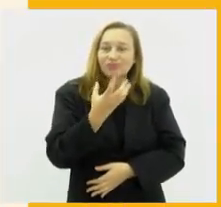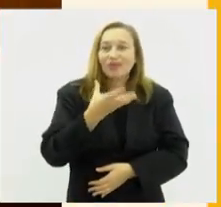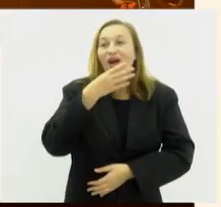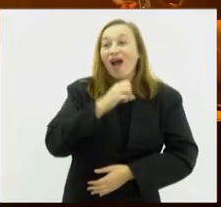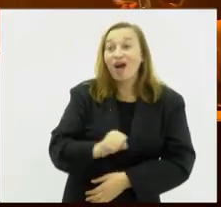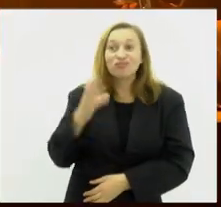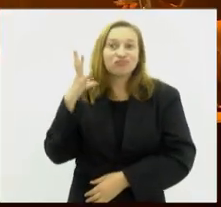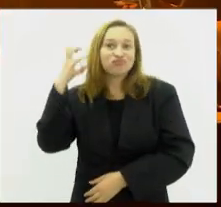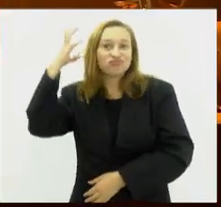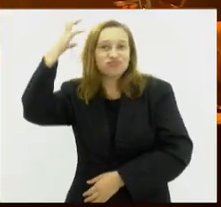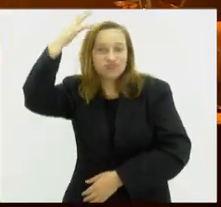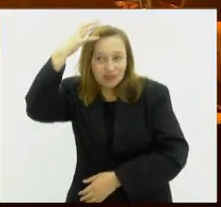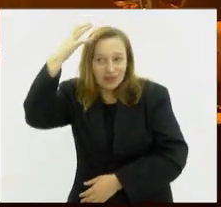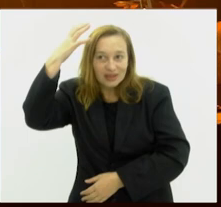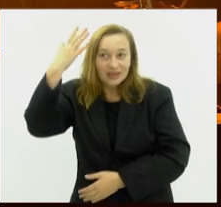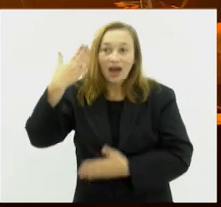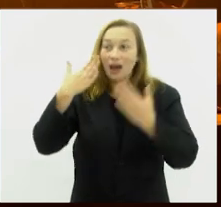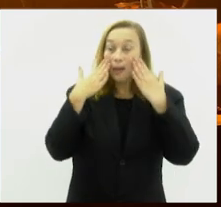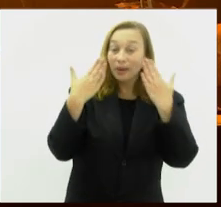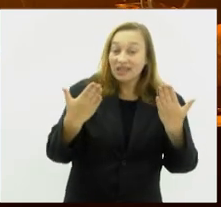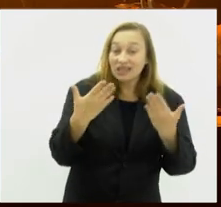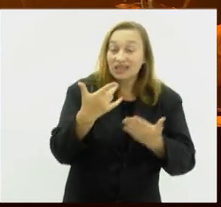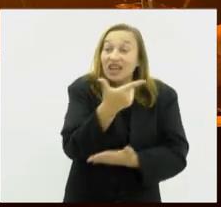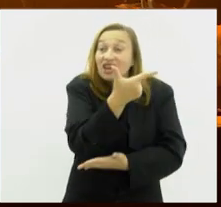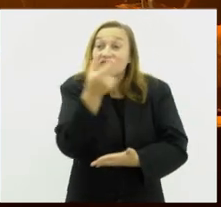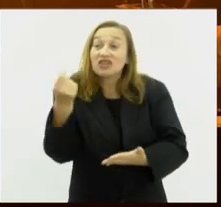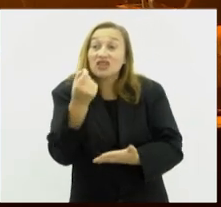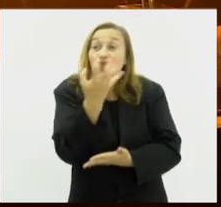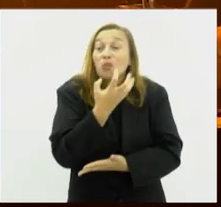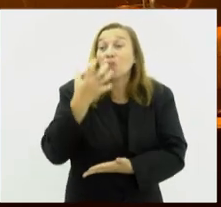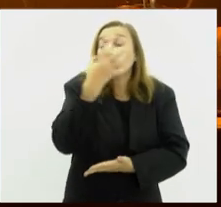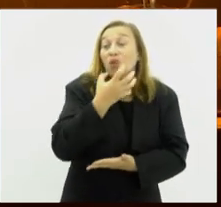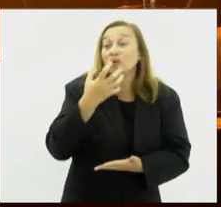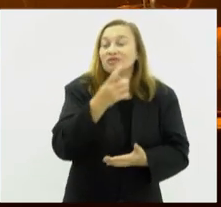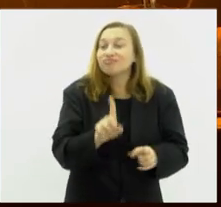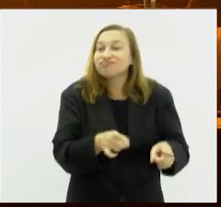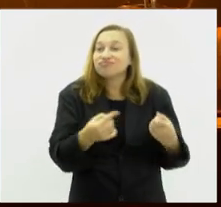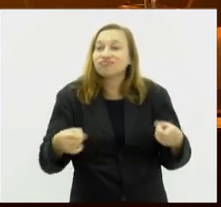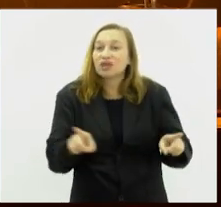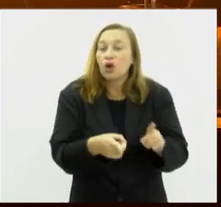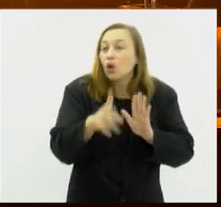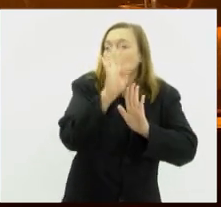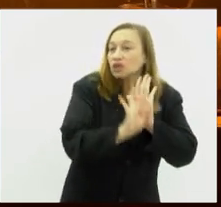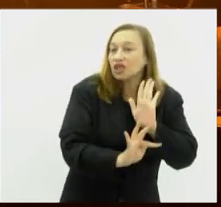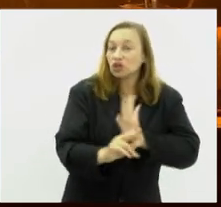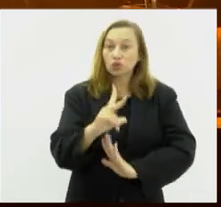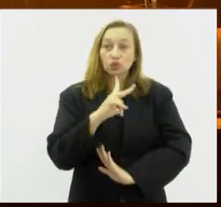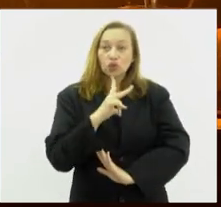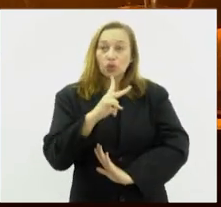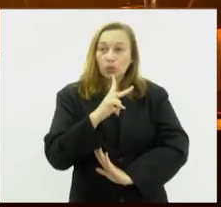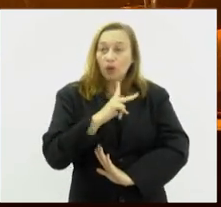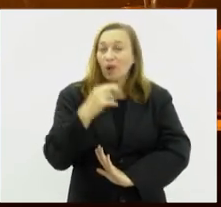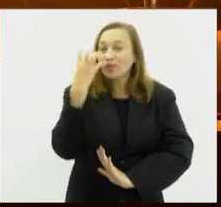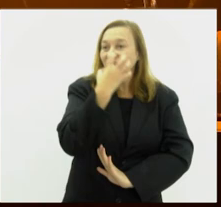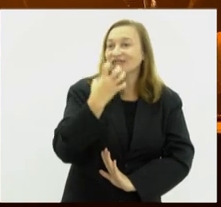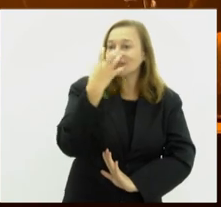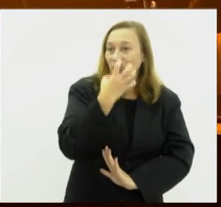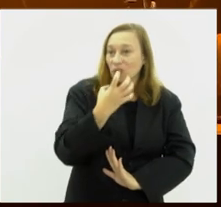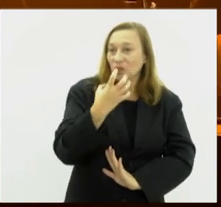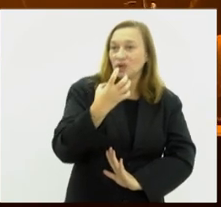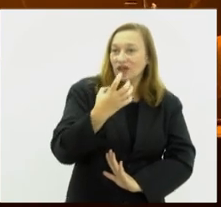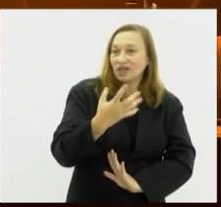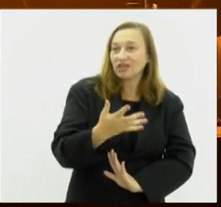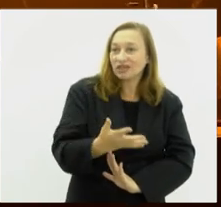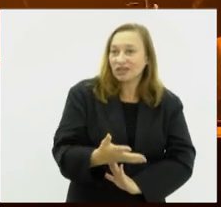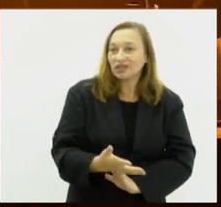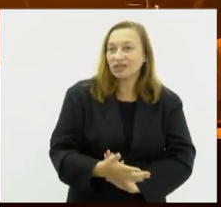O espetáculo apresenta 20 canções do cantor e gramaturgia com textos do próprio Raul. Eu sou a